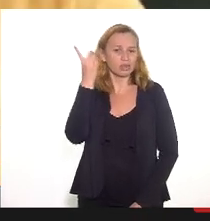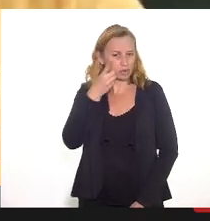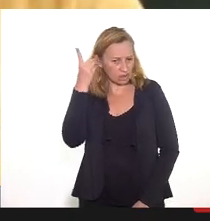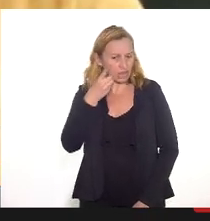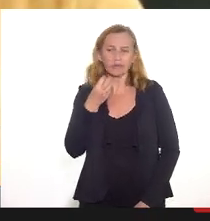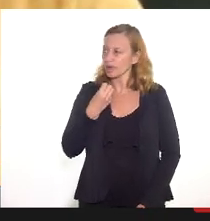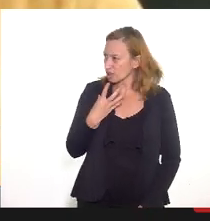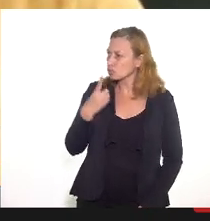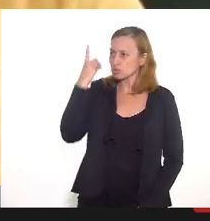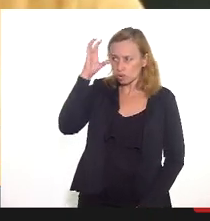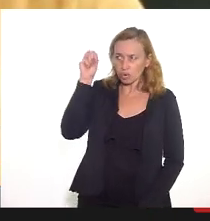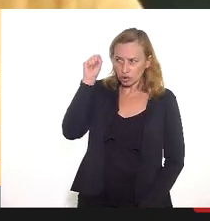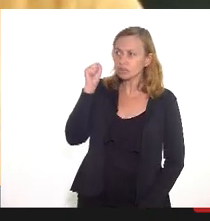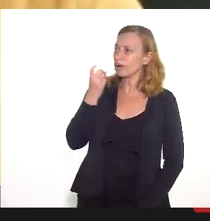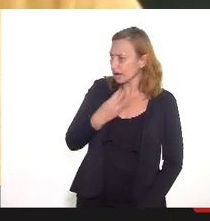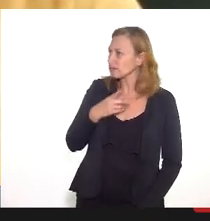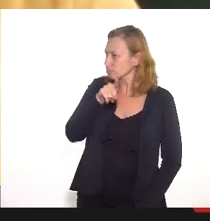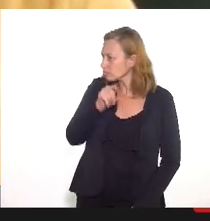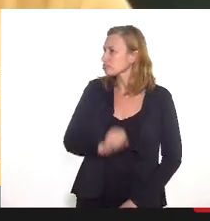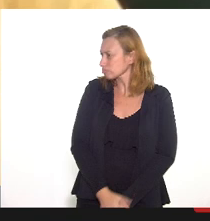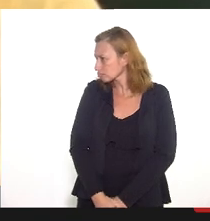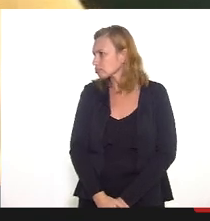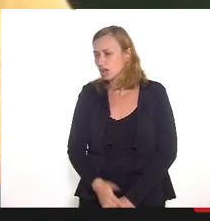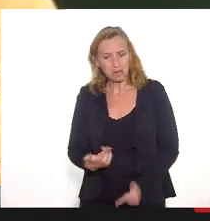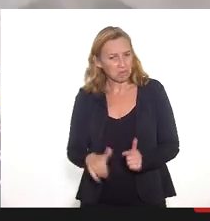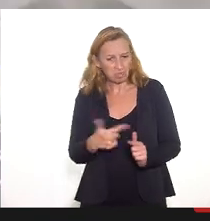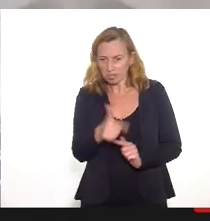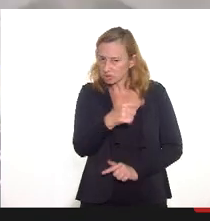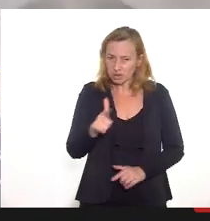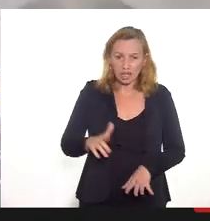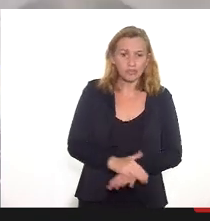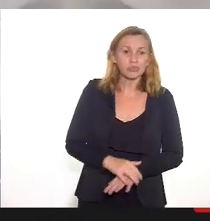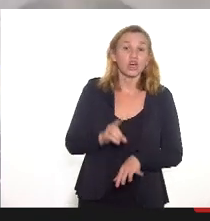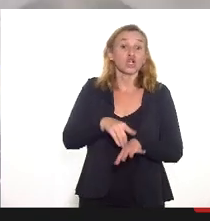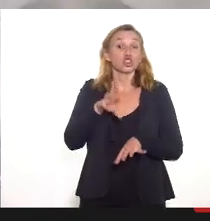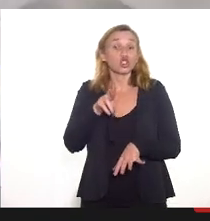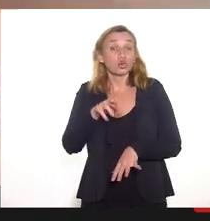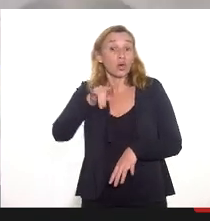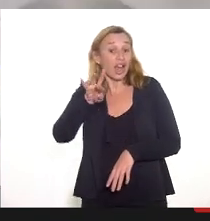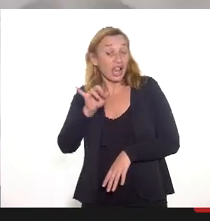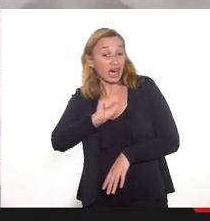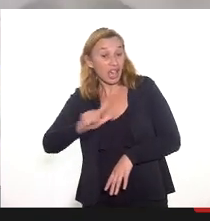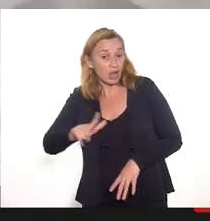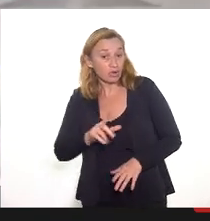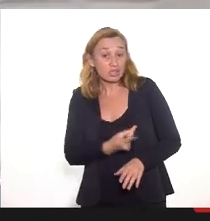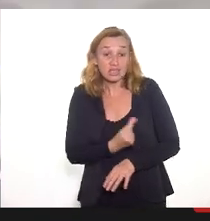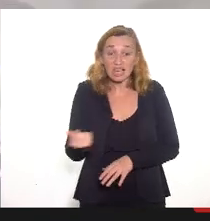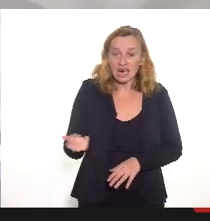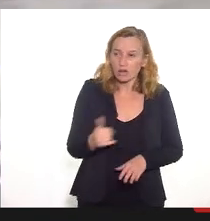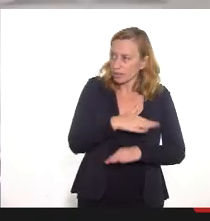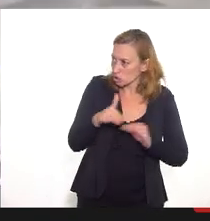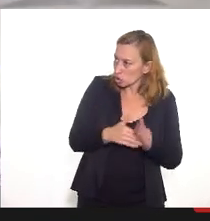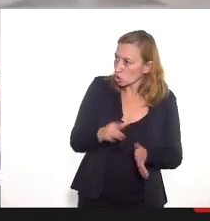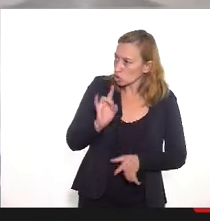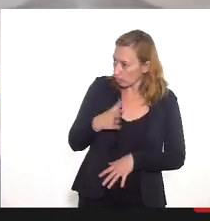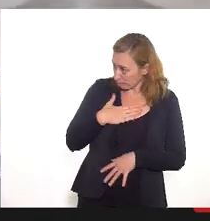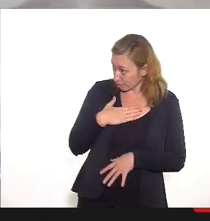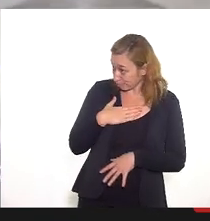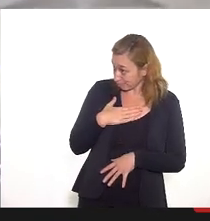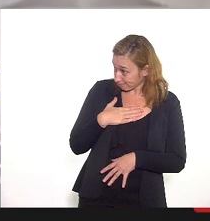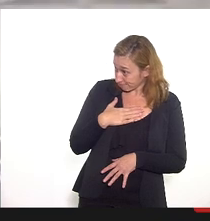Estou escutando bem, sem problema. É a doutora Raquel que saiu para todo mundo ou só para mim?